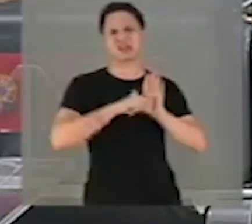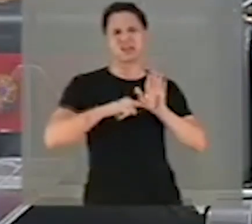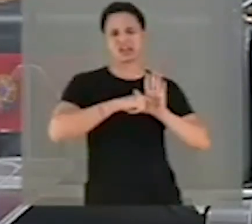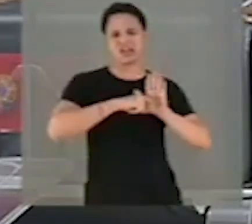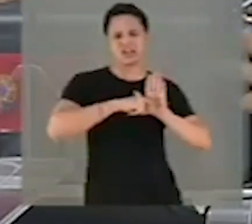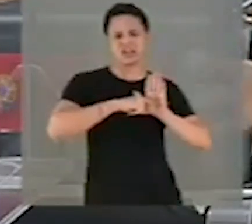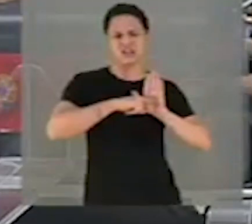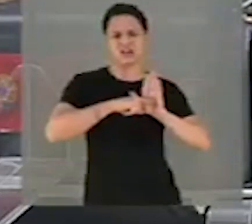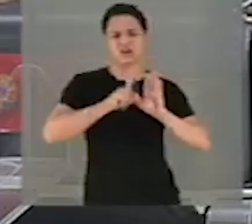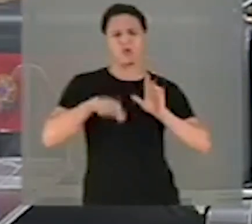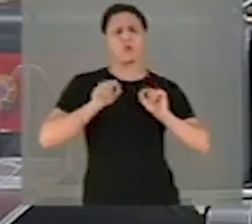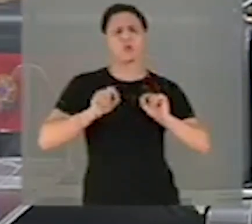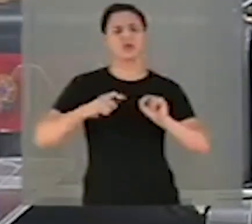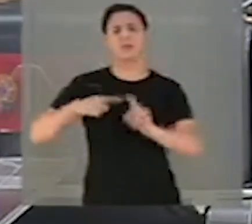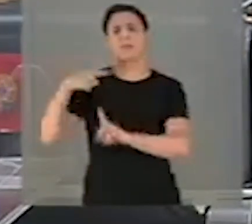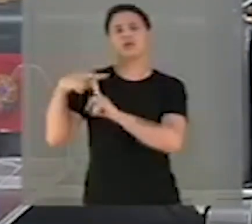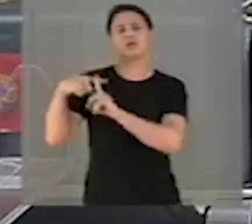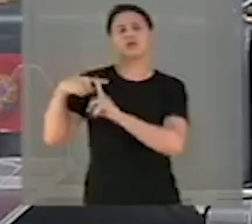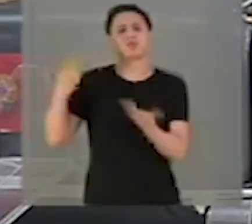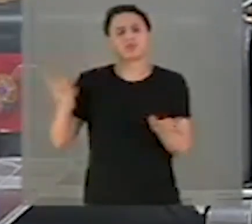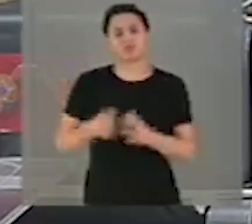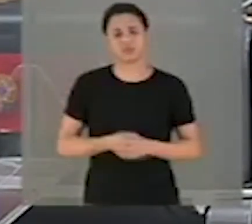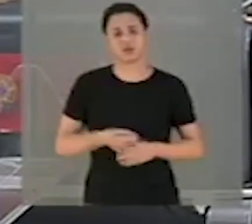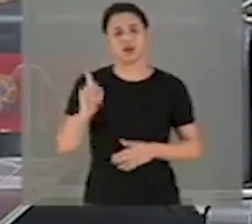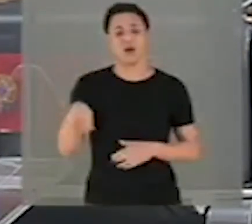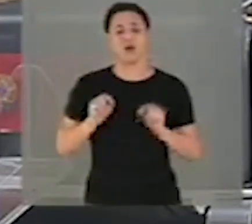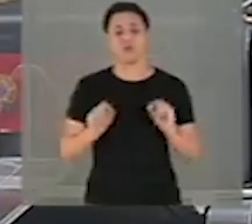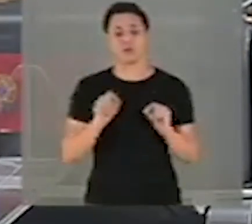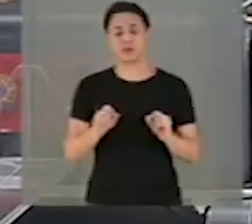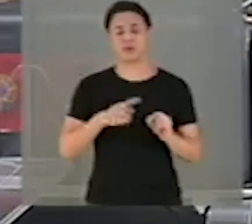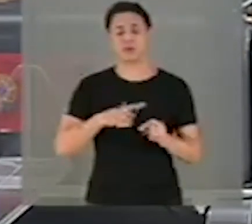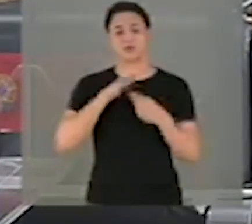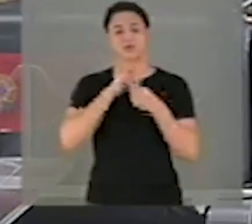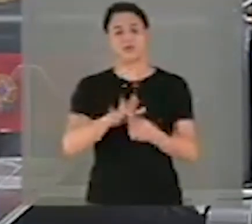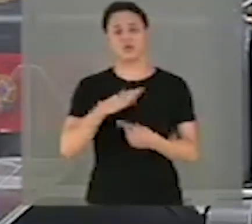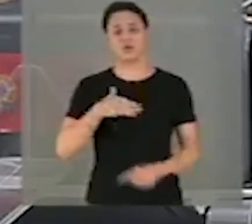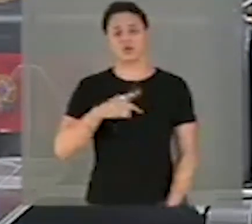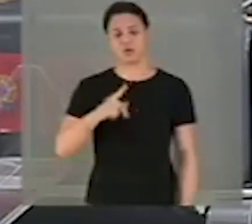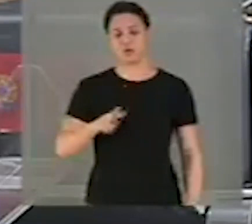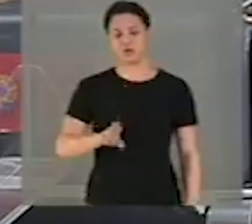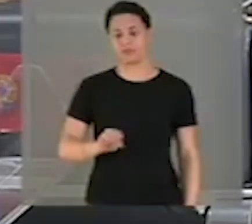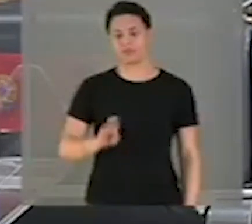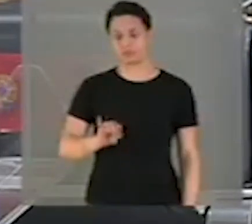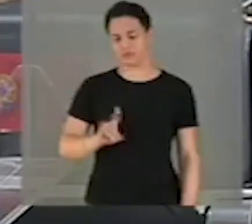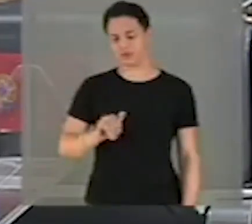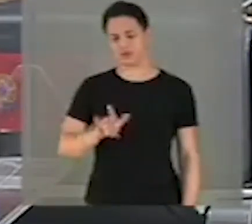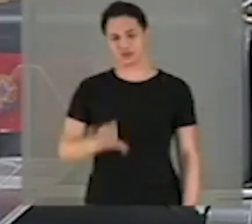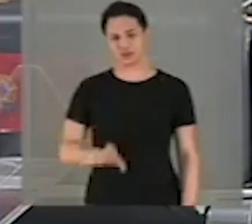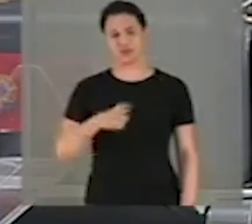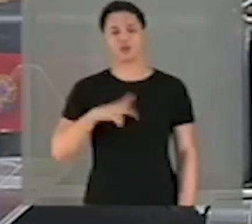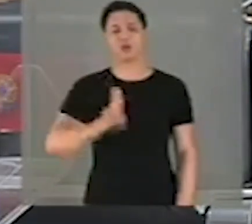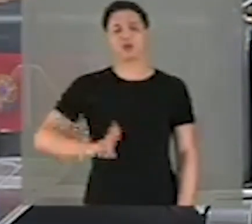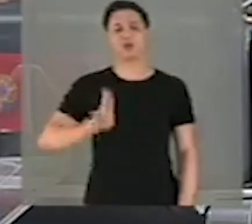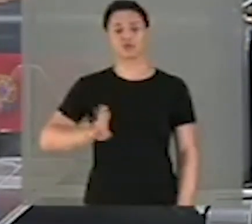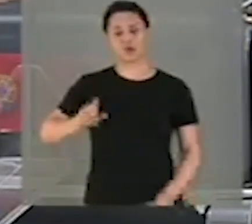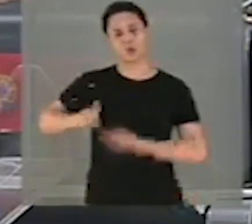CPI, que de positivo o Brasil pôde assistir foi a demonstração de probidade do governo na aplicação dos recursos.